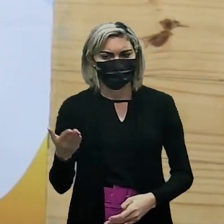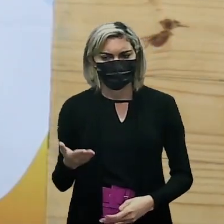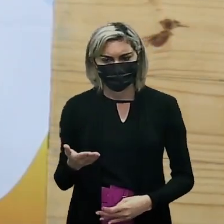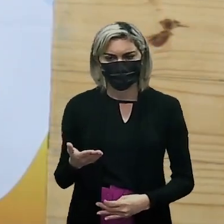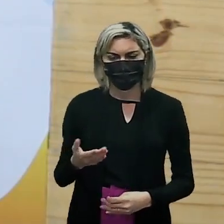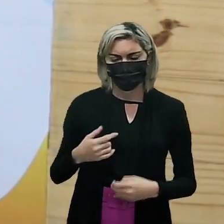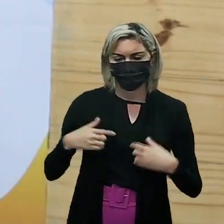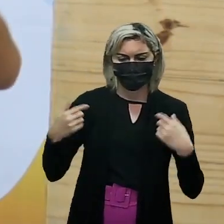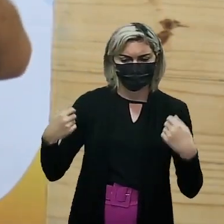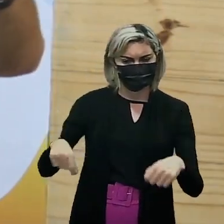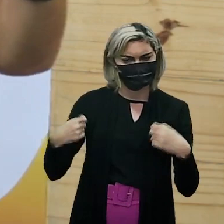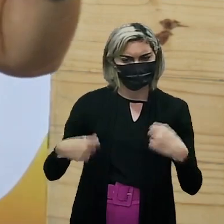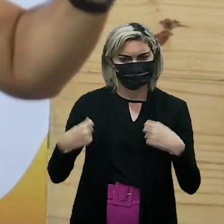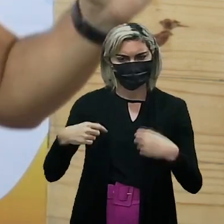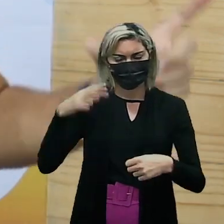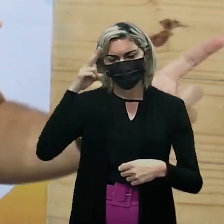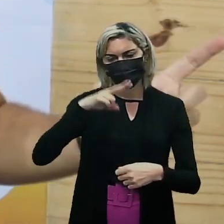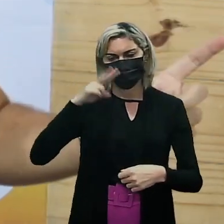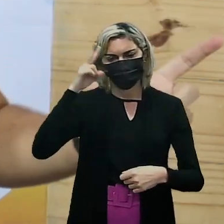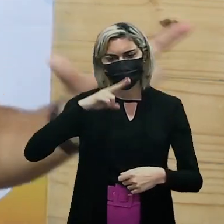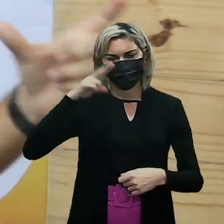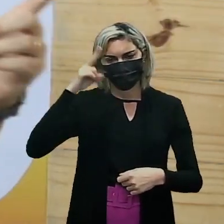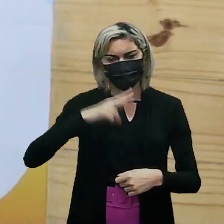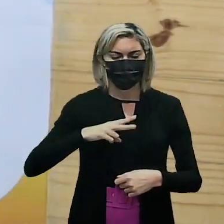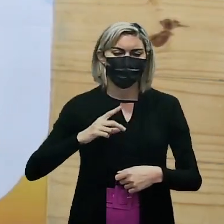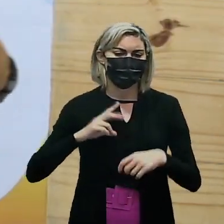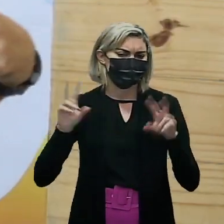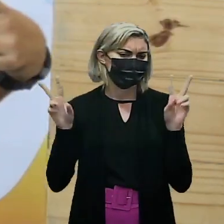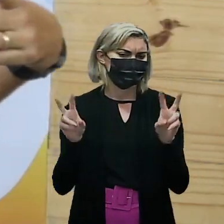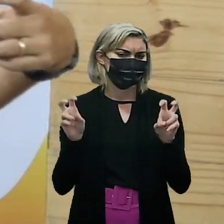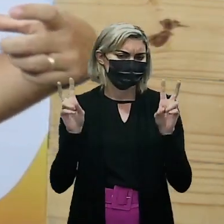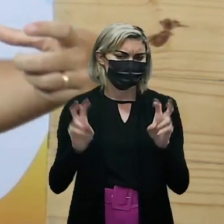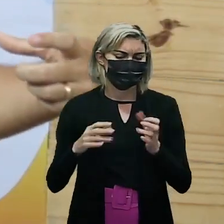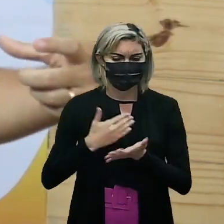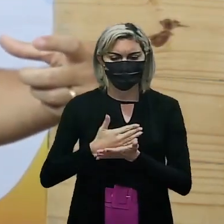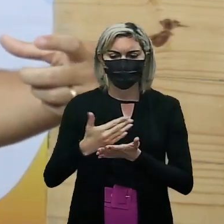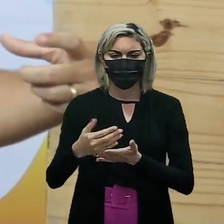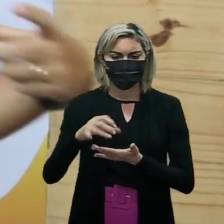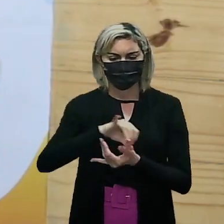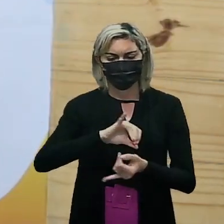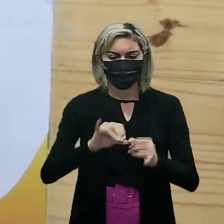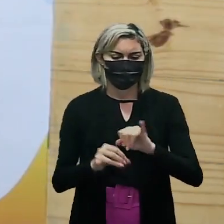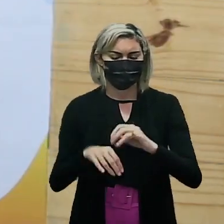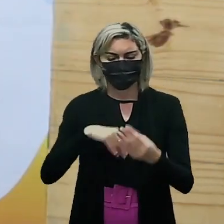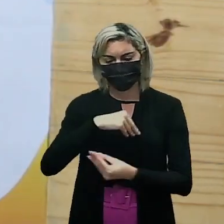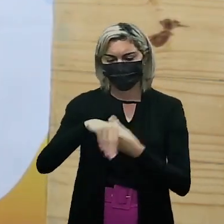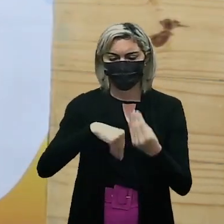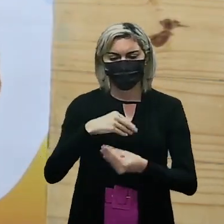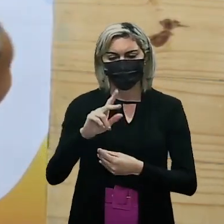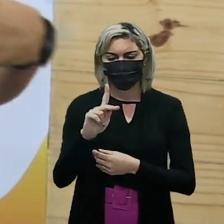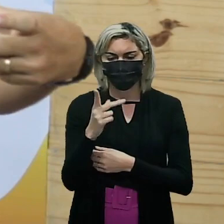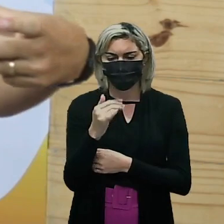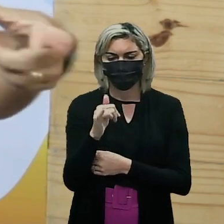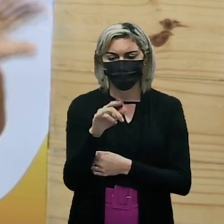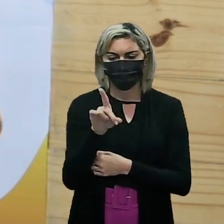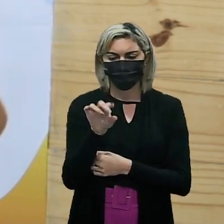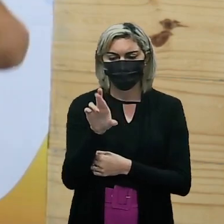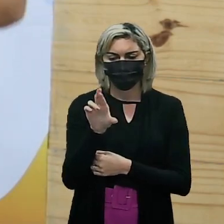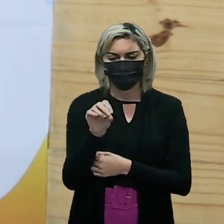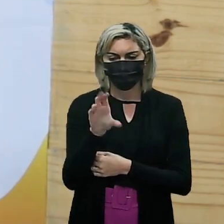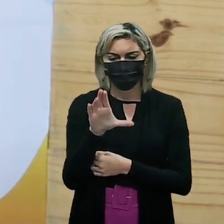Precisa Relembrar Um assunto inicial De química orgânica Chamado Hidrocarbonetos